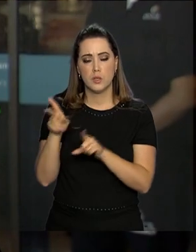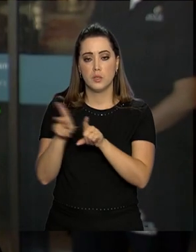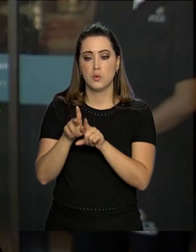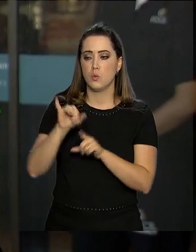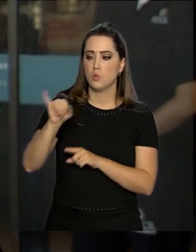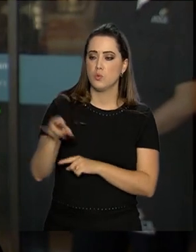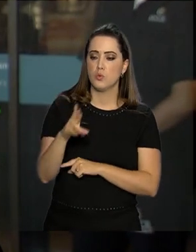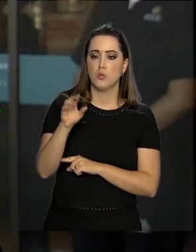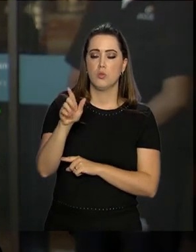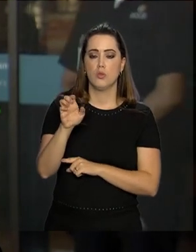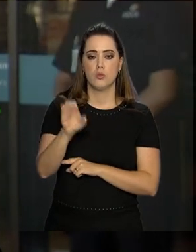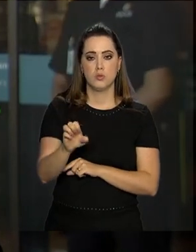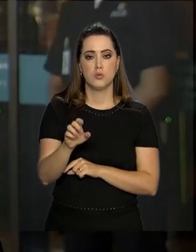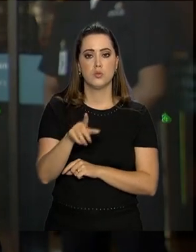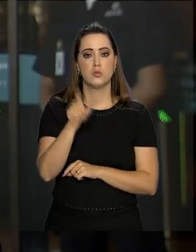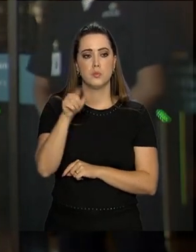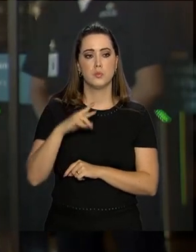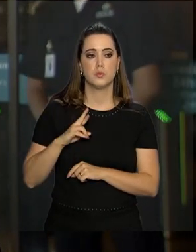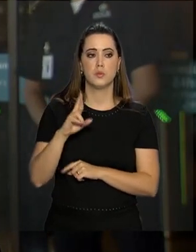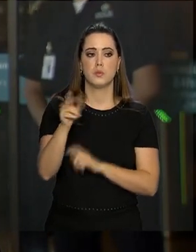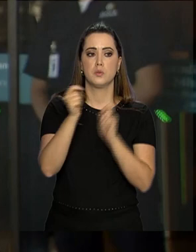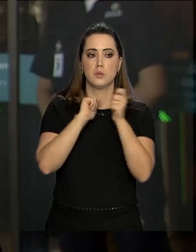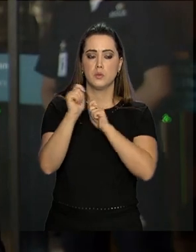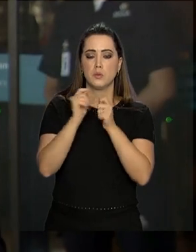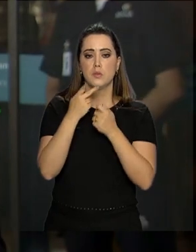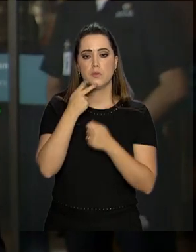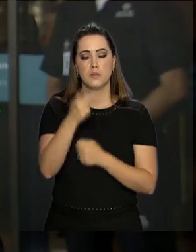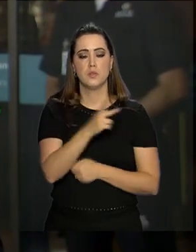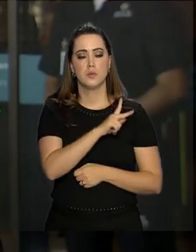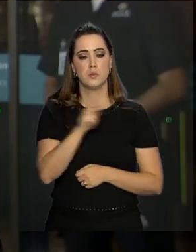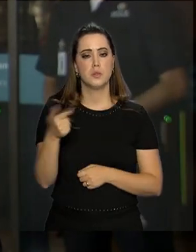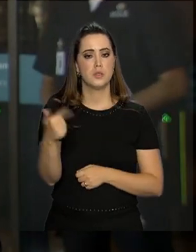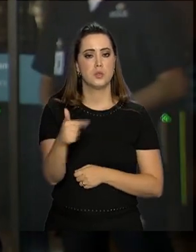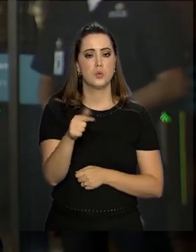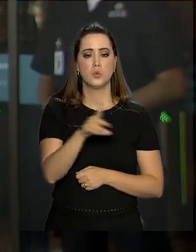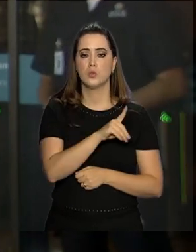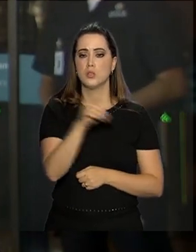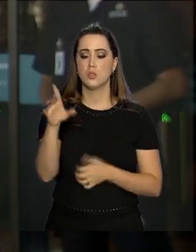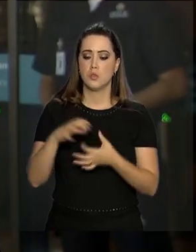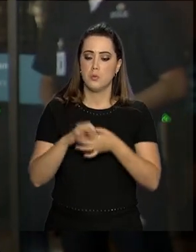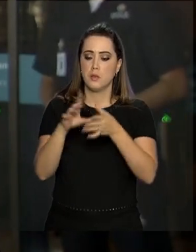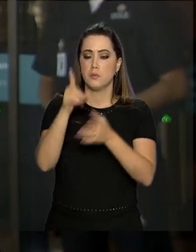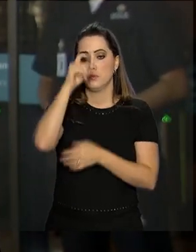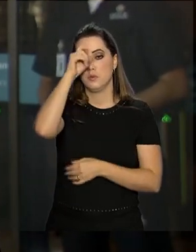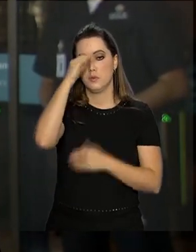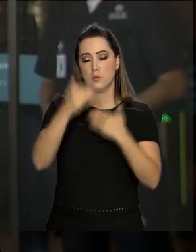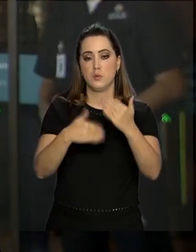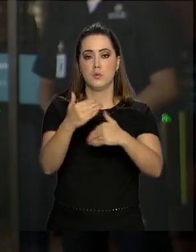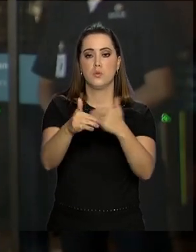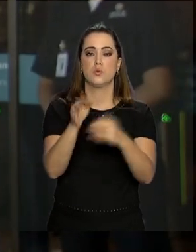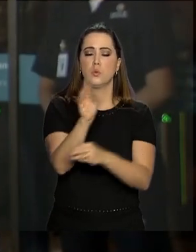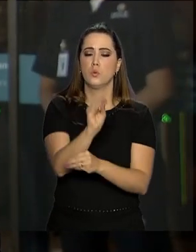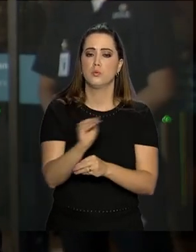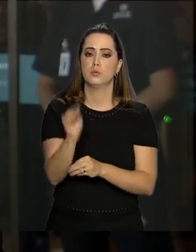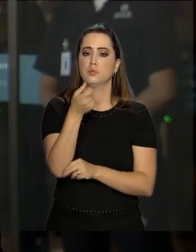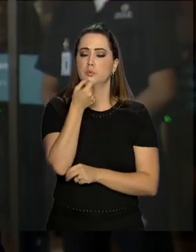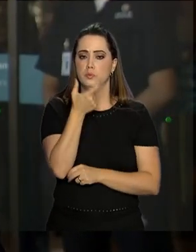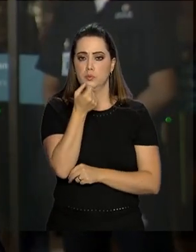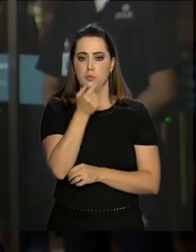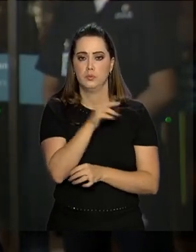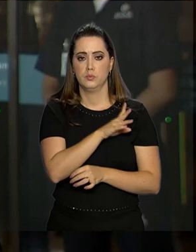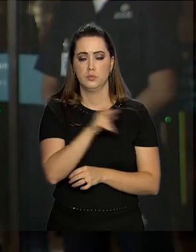O porta-voz, Otávio Rego Barros, disse que o presidente ainda não tem previsão de alta e segue em tratamento com antibióticos.